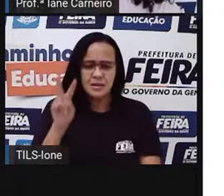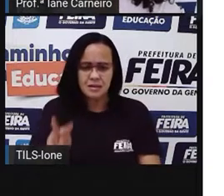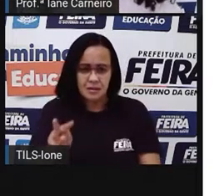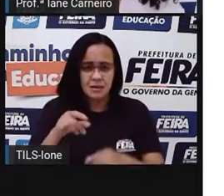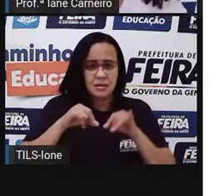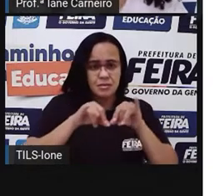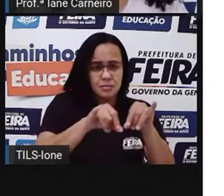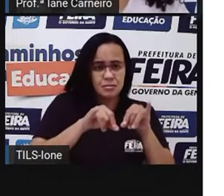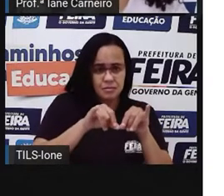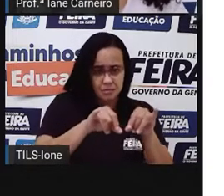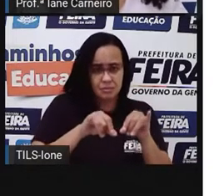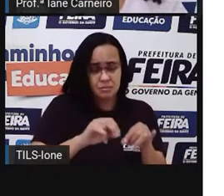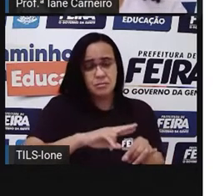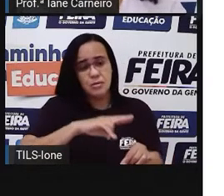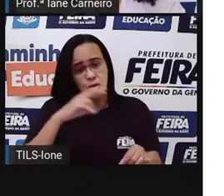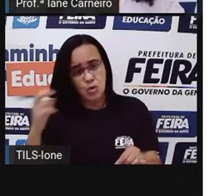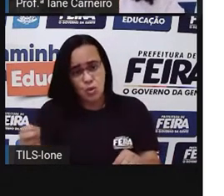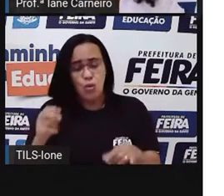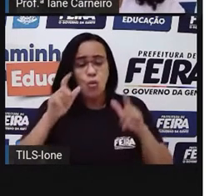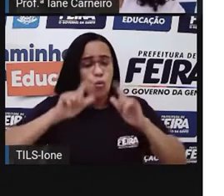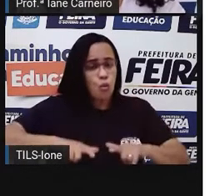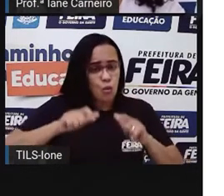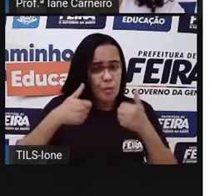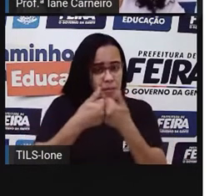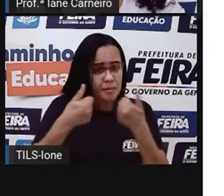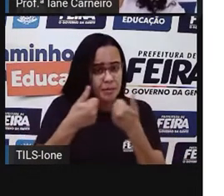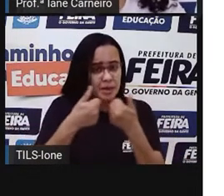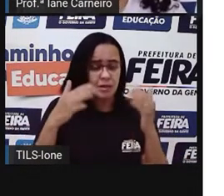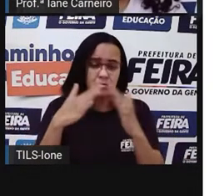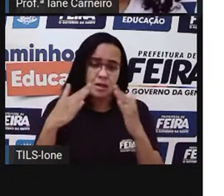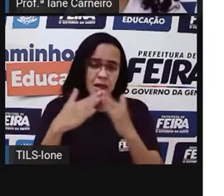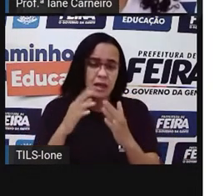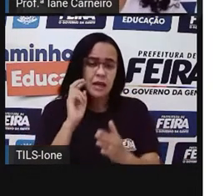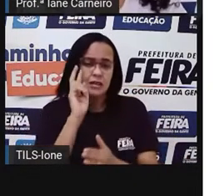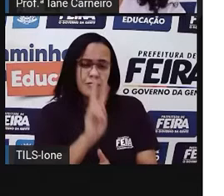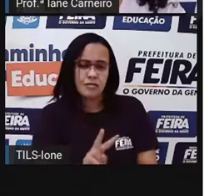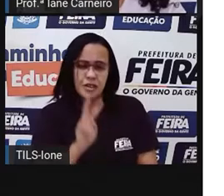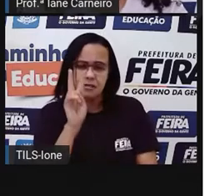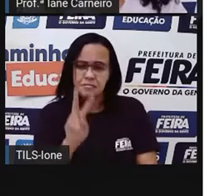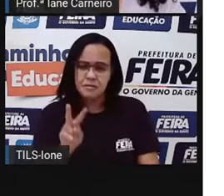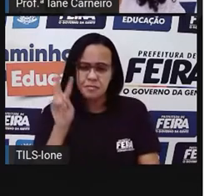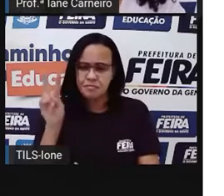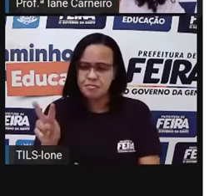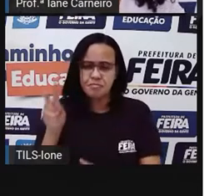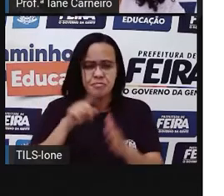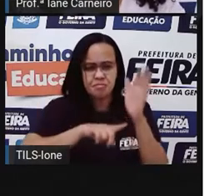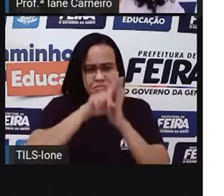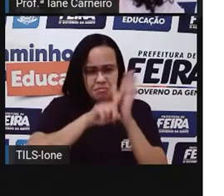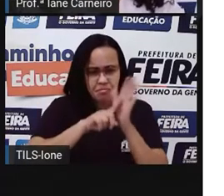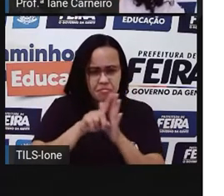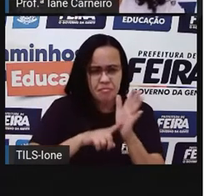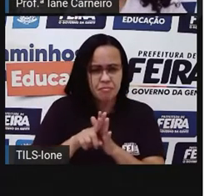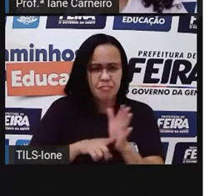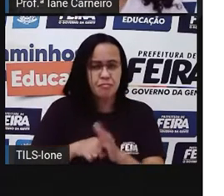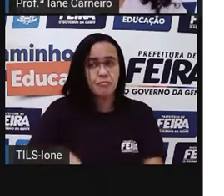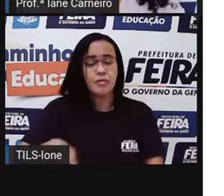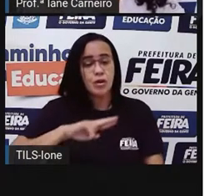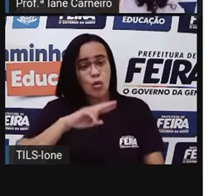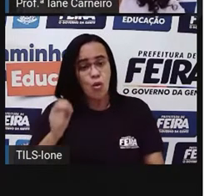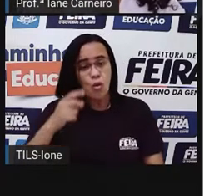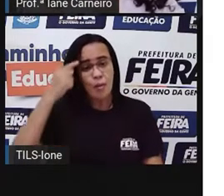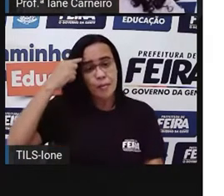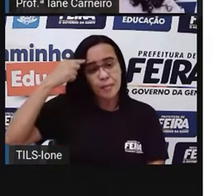o preço dos produtos, né? Da feira que a família de vocês fazem, né? Ou pensar numa receita e